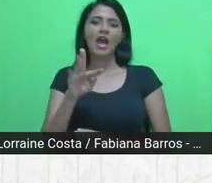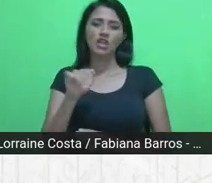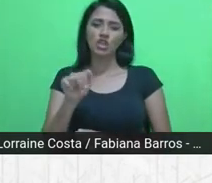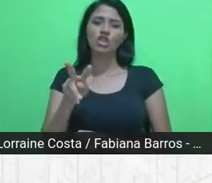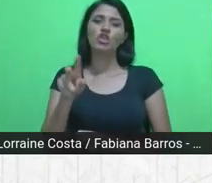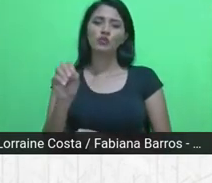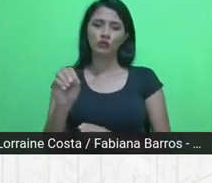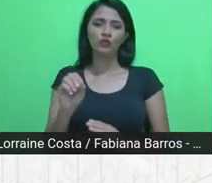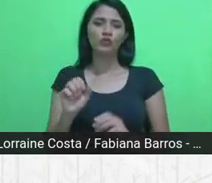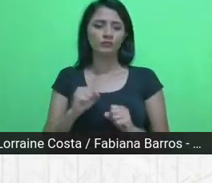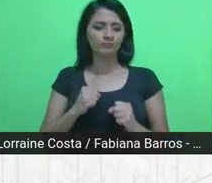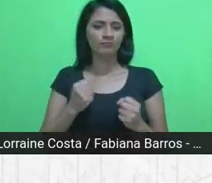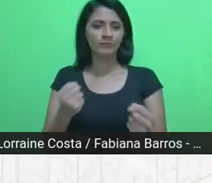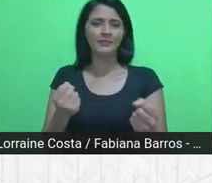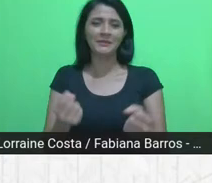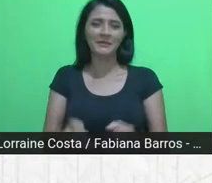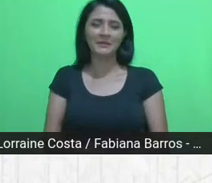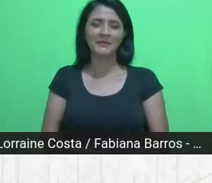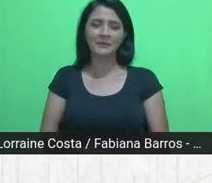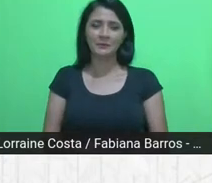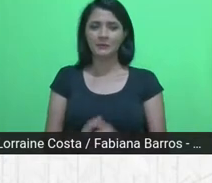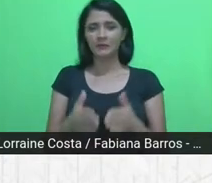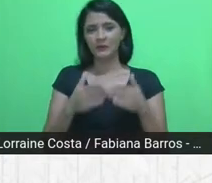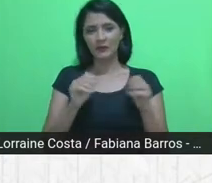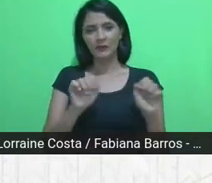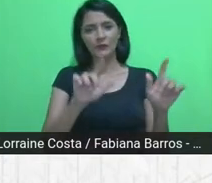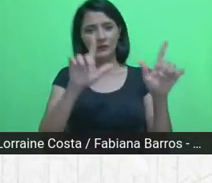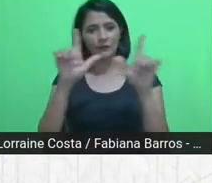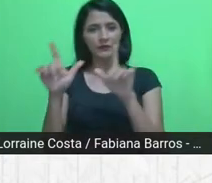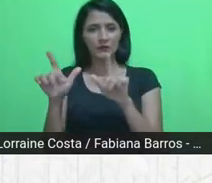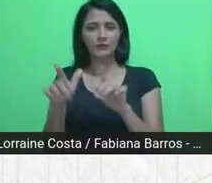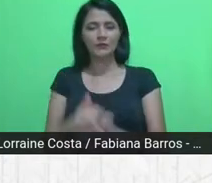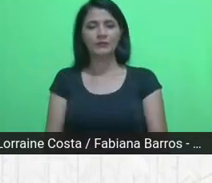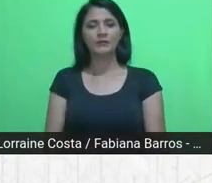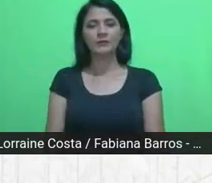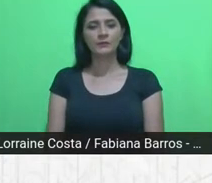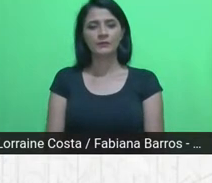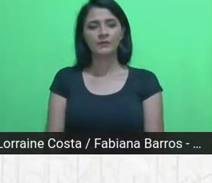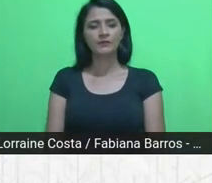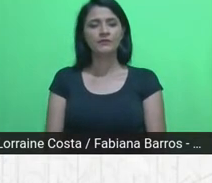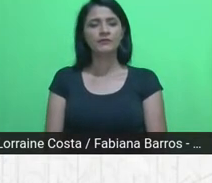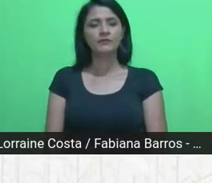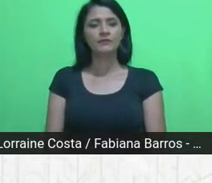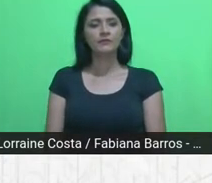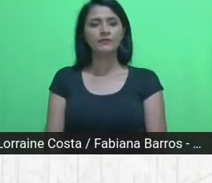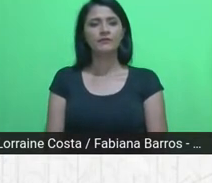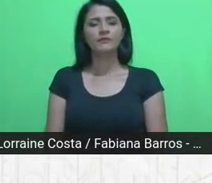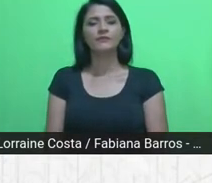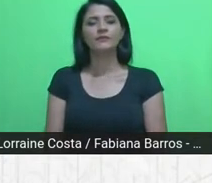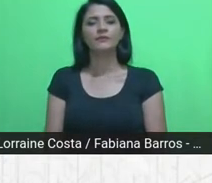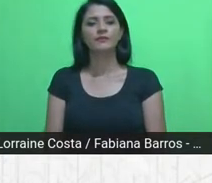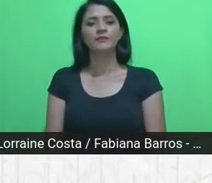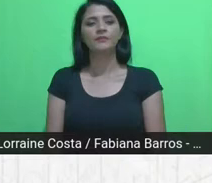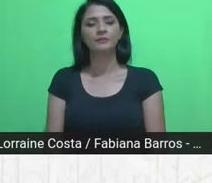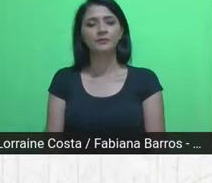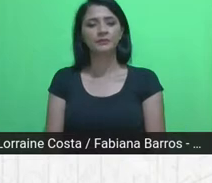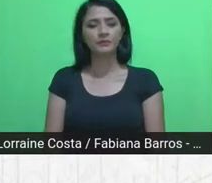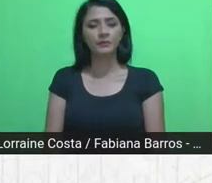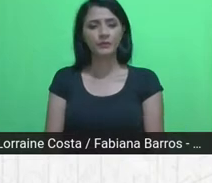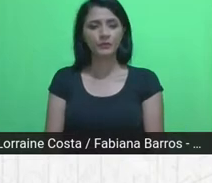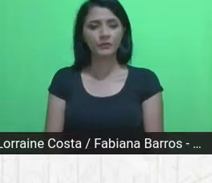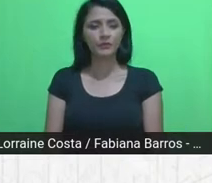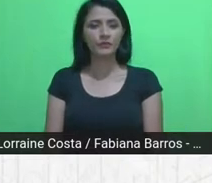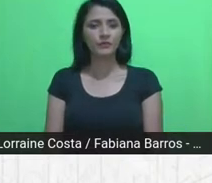por favor, pode passar para o primeiro slide, Ana, muito obrigada. Eu não posso